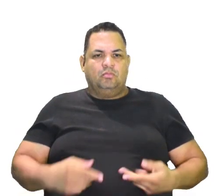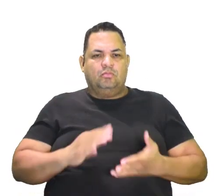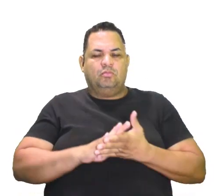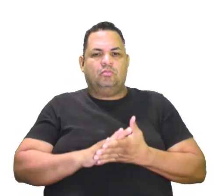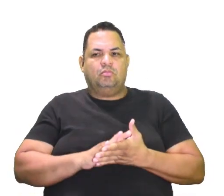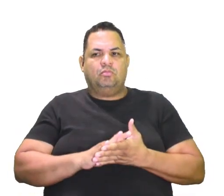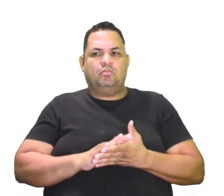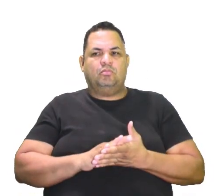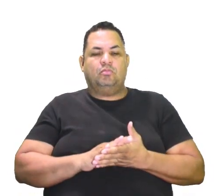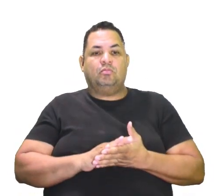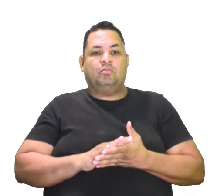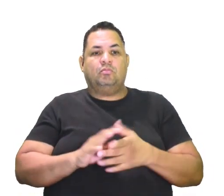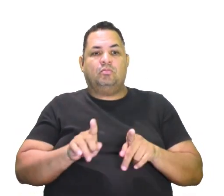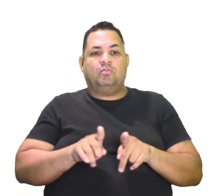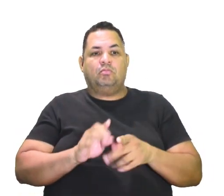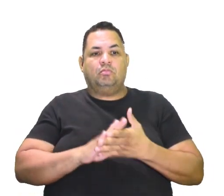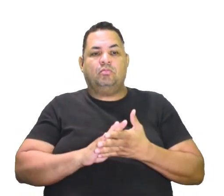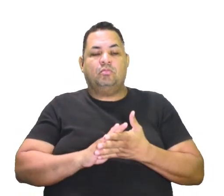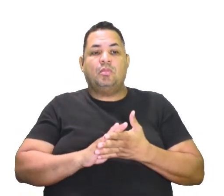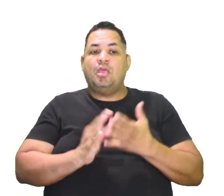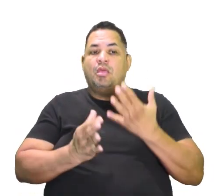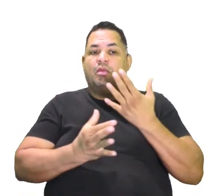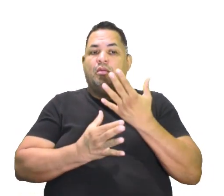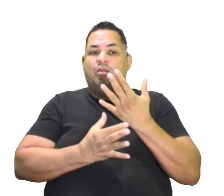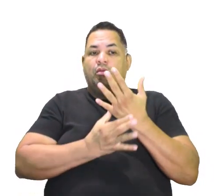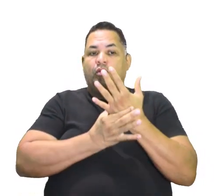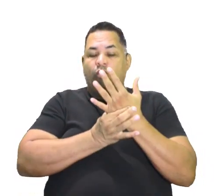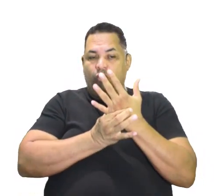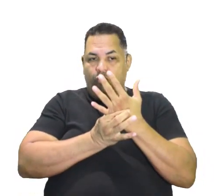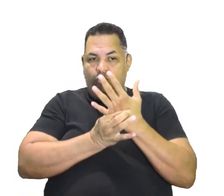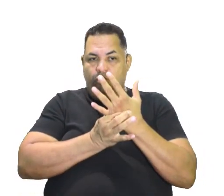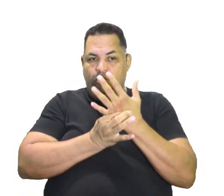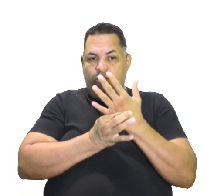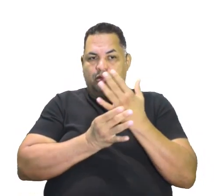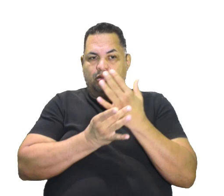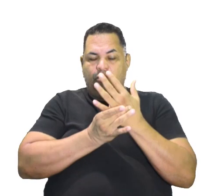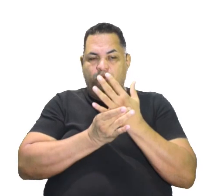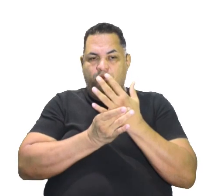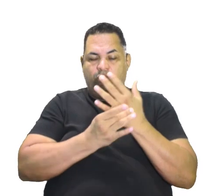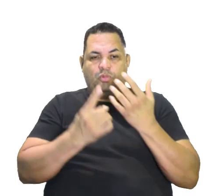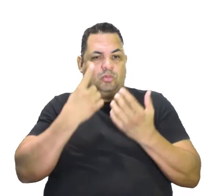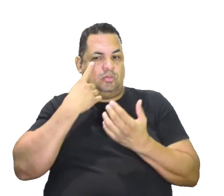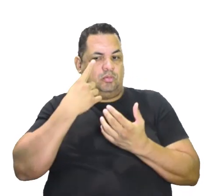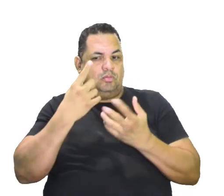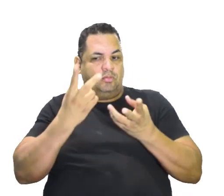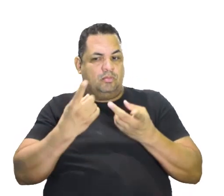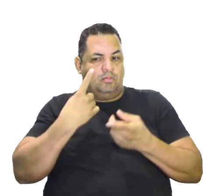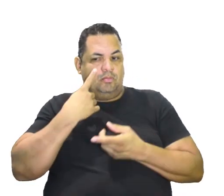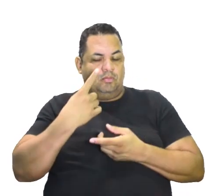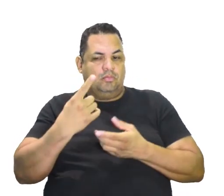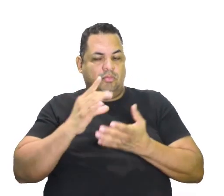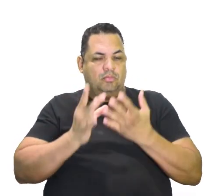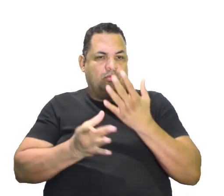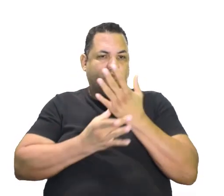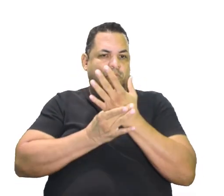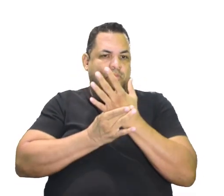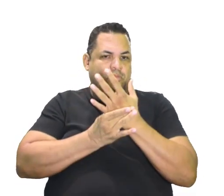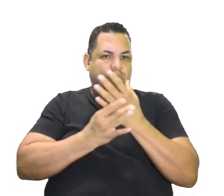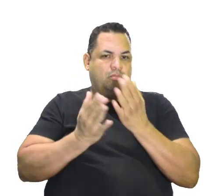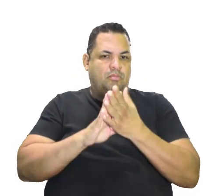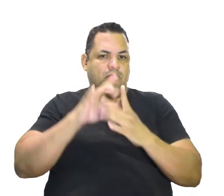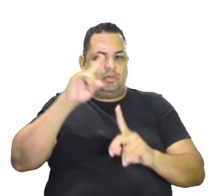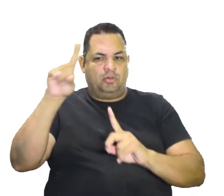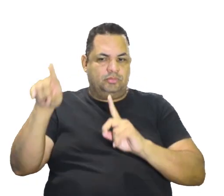Então, o realismo significou isso aí, né? Um olhar mais realista,